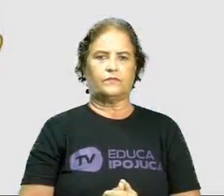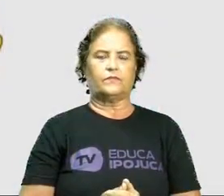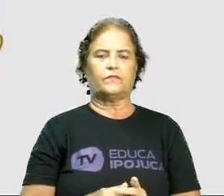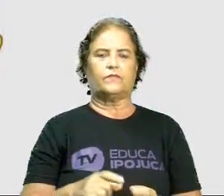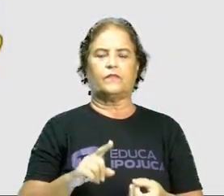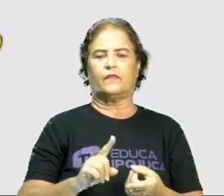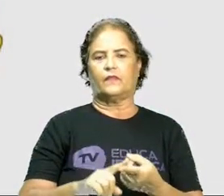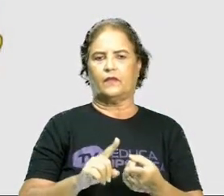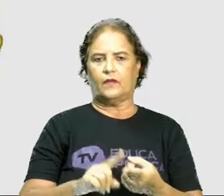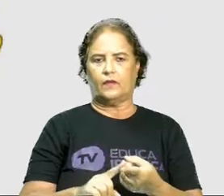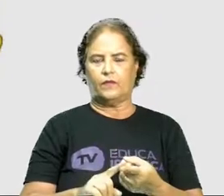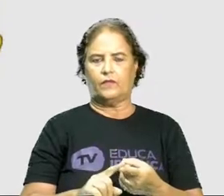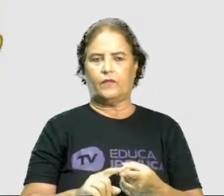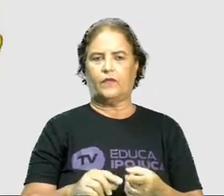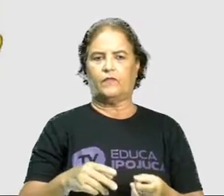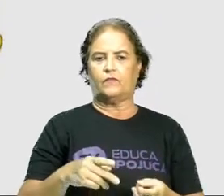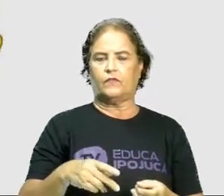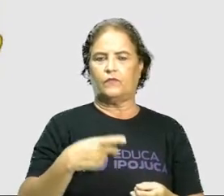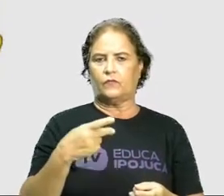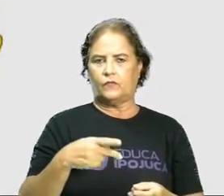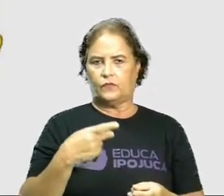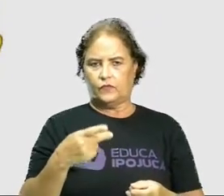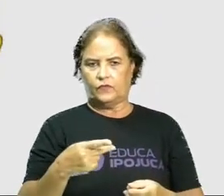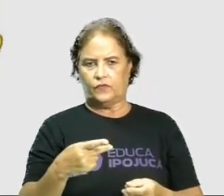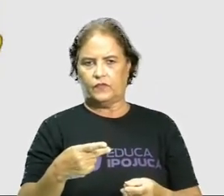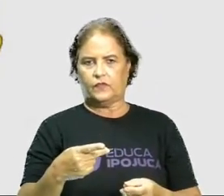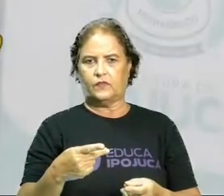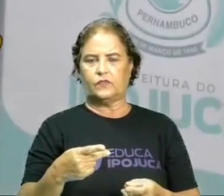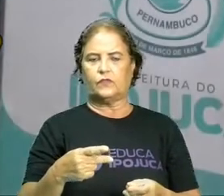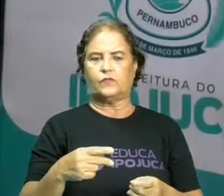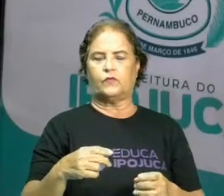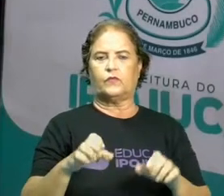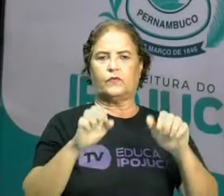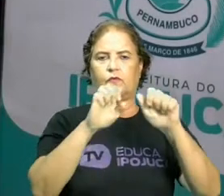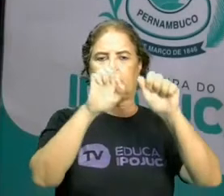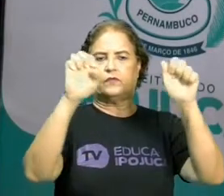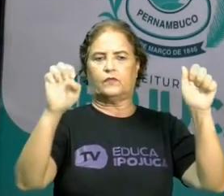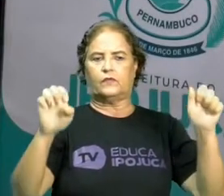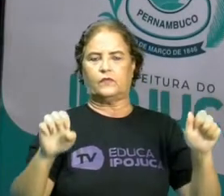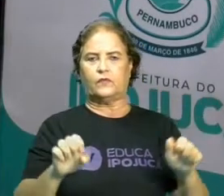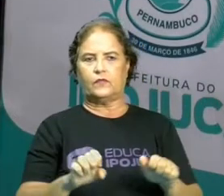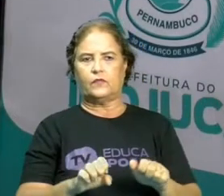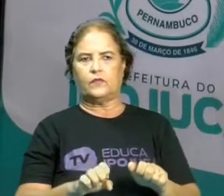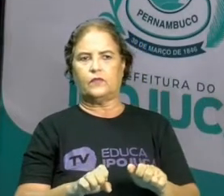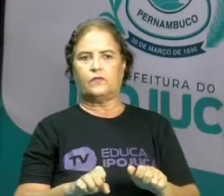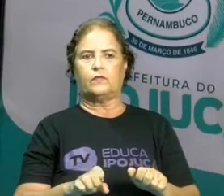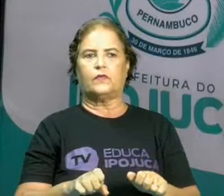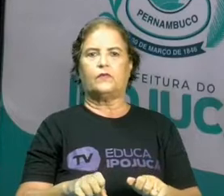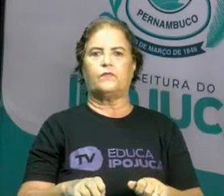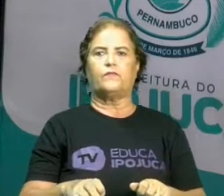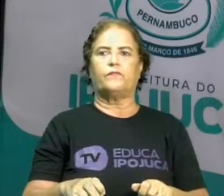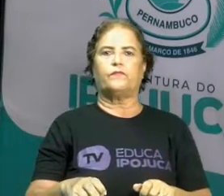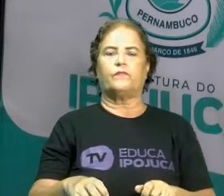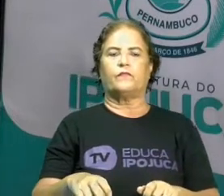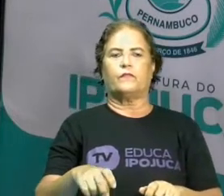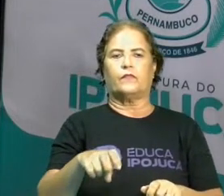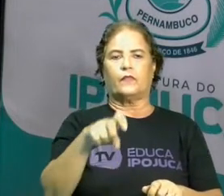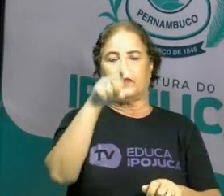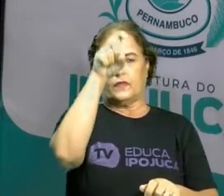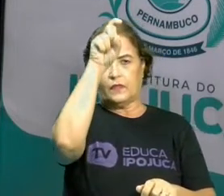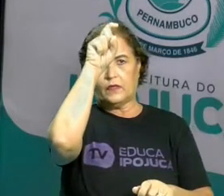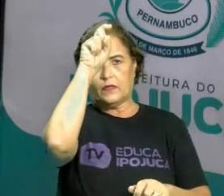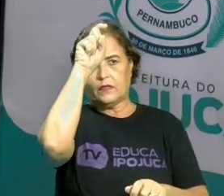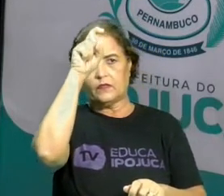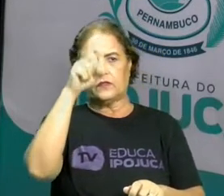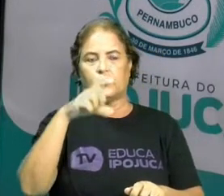Também vamos falar um pouquinho sobre o sistema egípcio. É um sistema que tem alguns símbolos, como nós podemos ver,